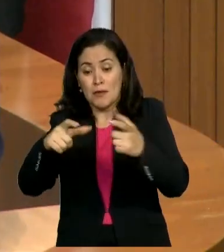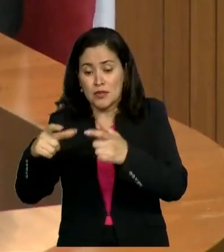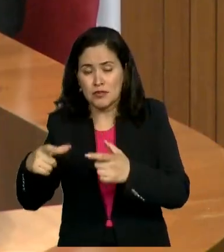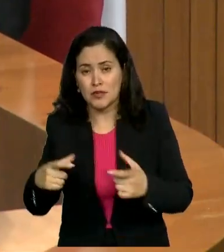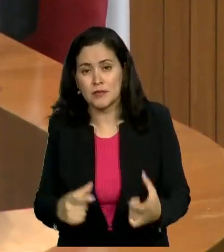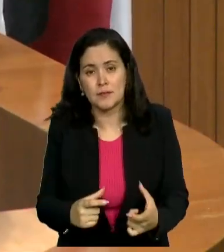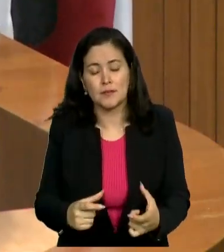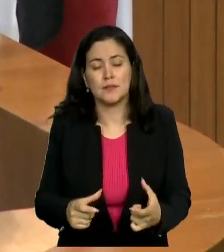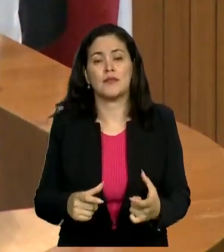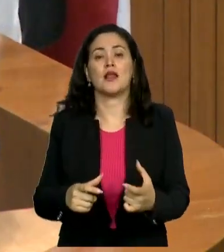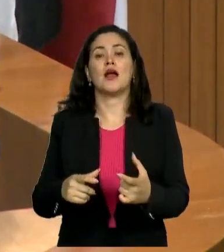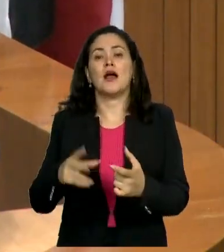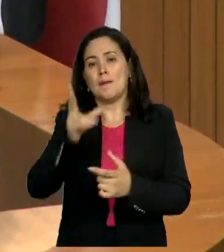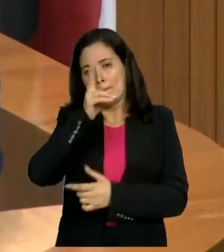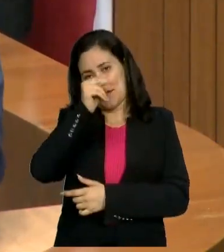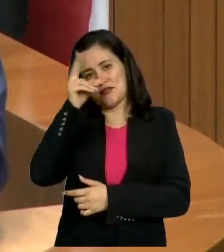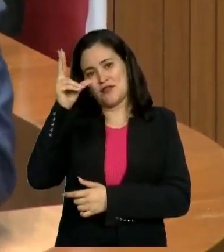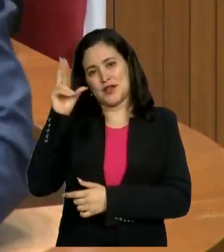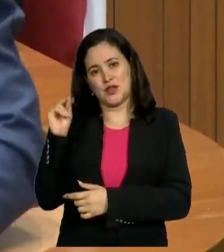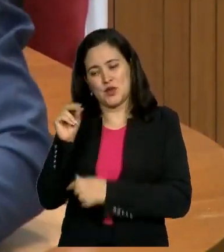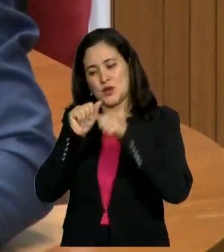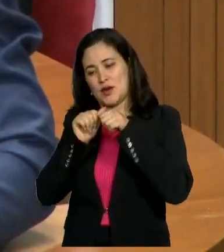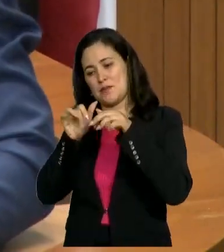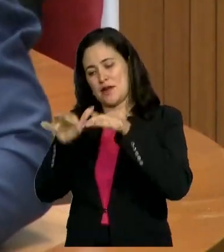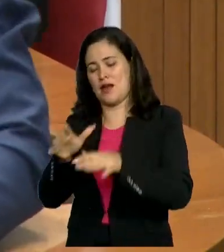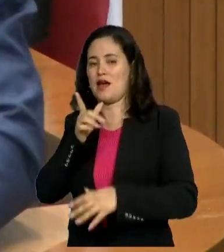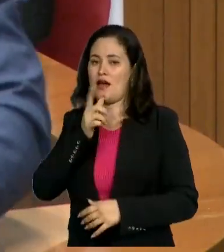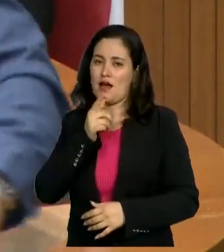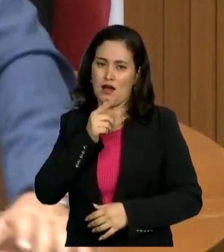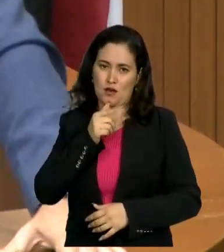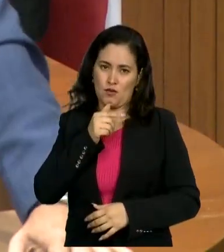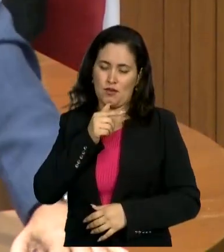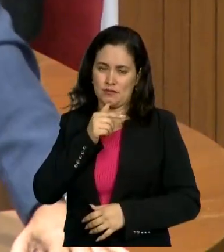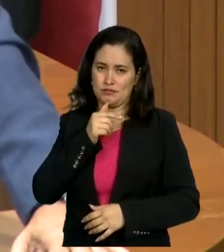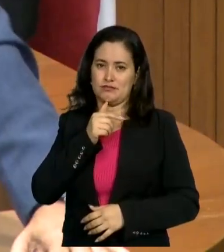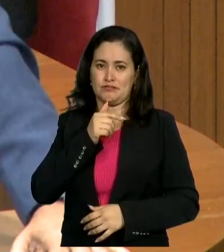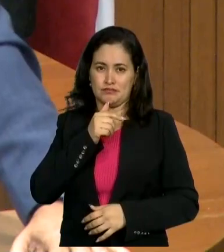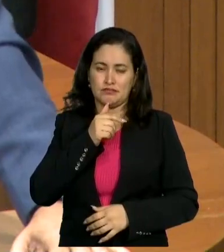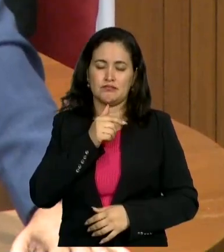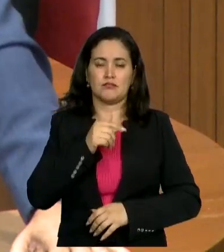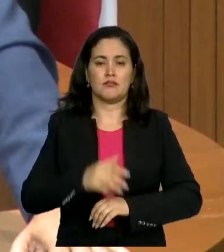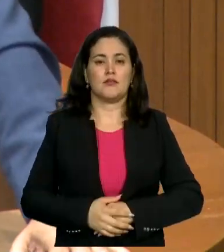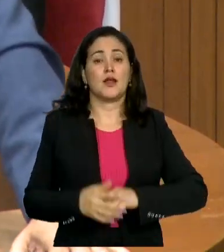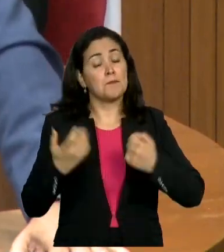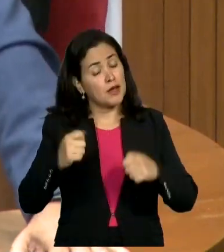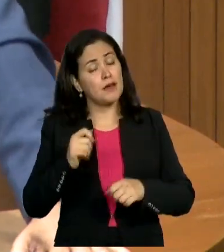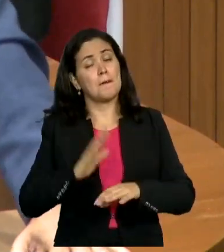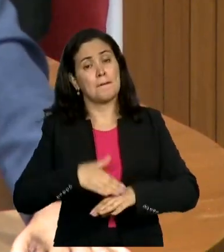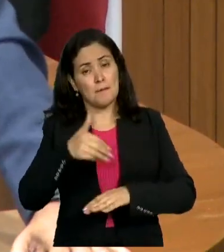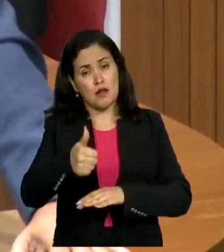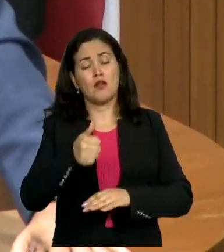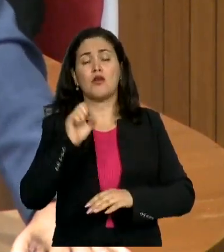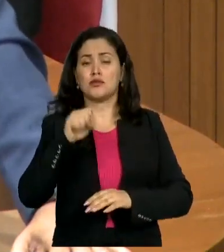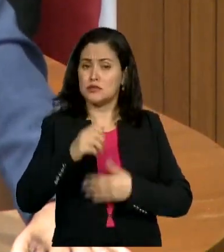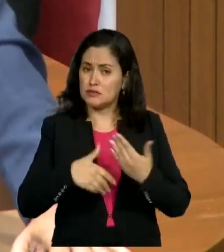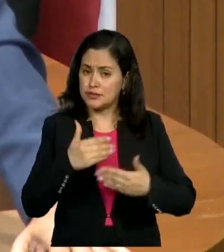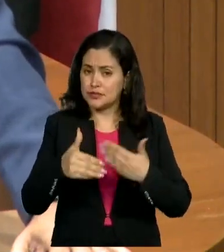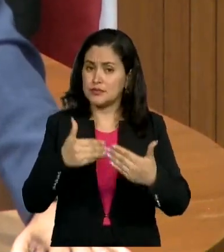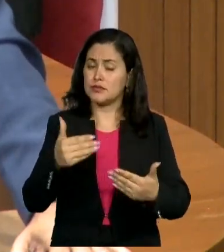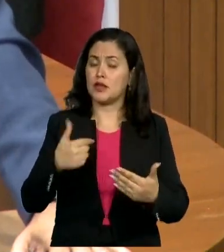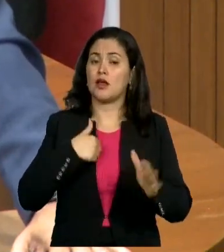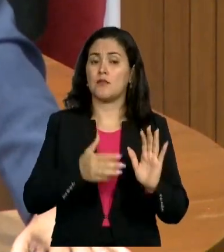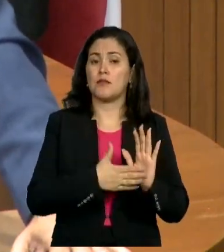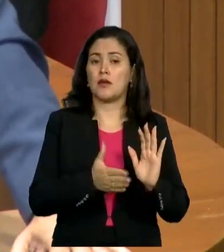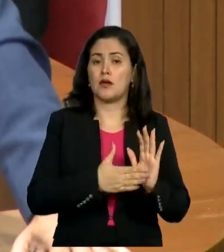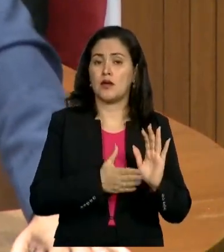do Corda, nesse momento, trabalhando, é claro, necessita melhorar. Aqui eu faço a indicação para mais um poço artesiano, lá na